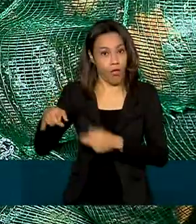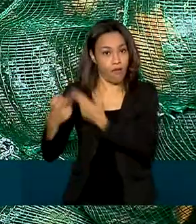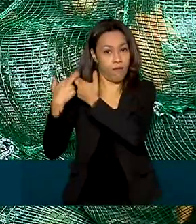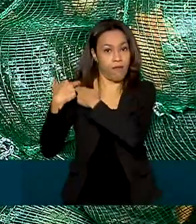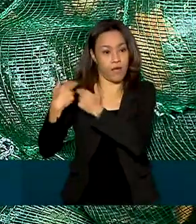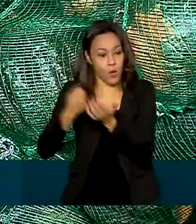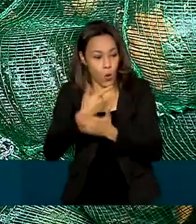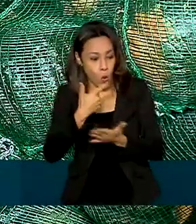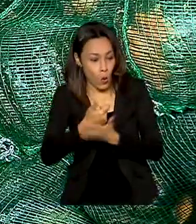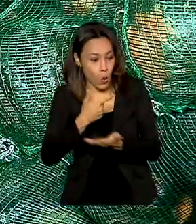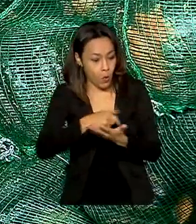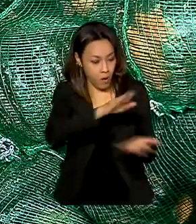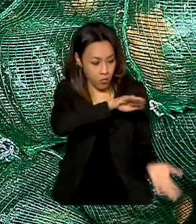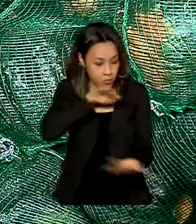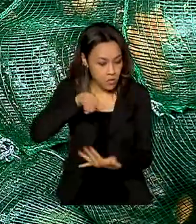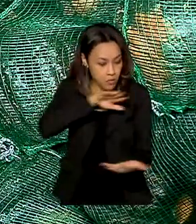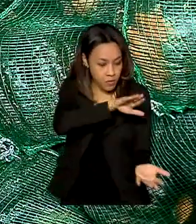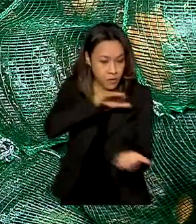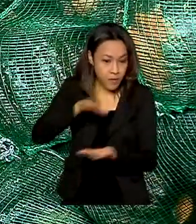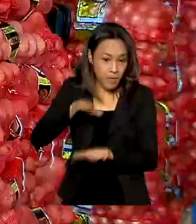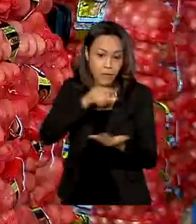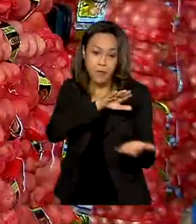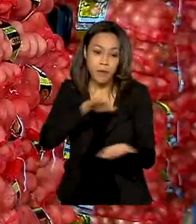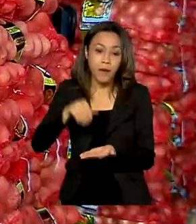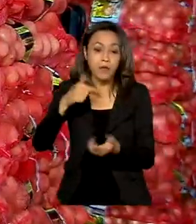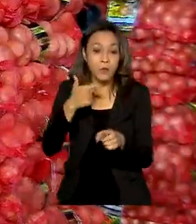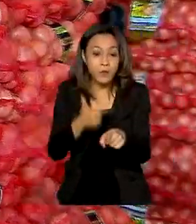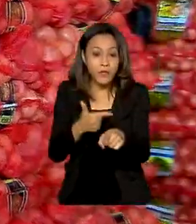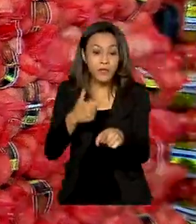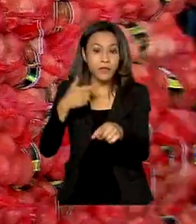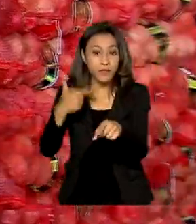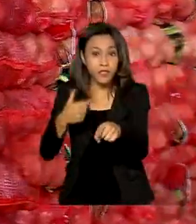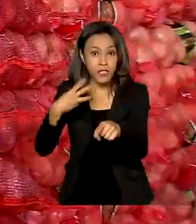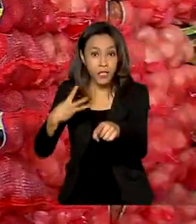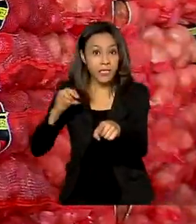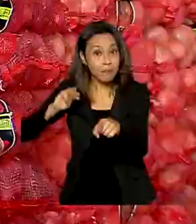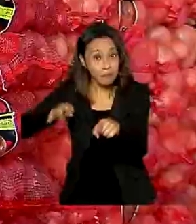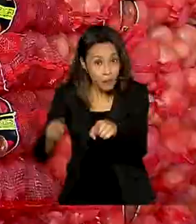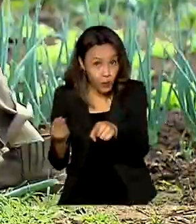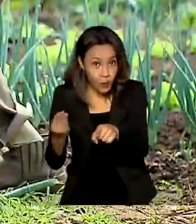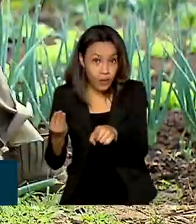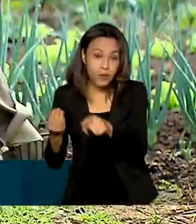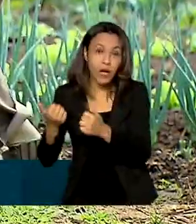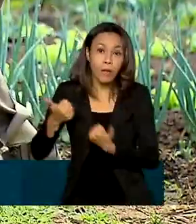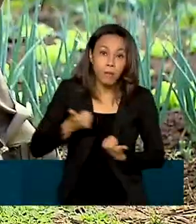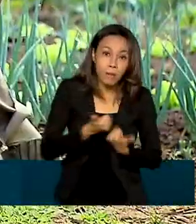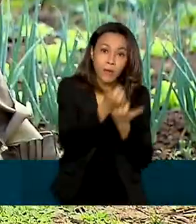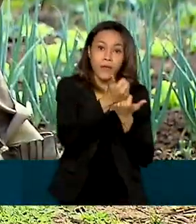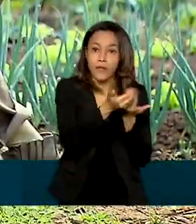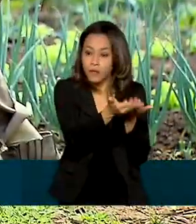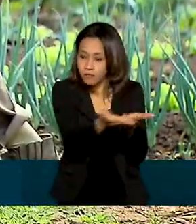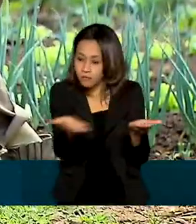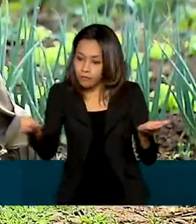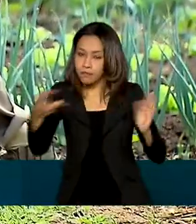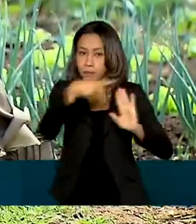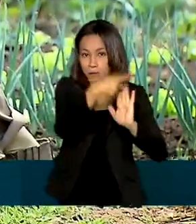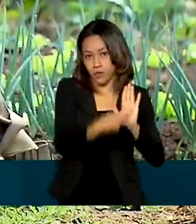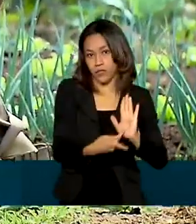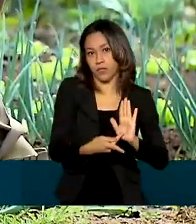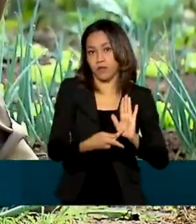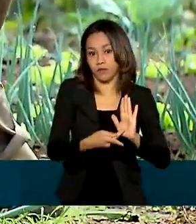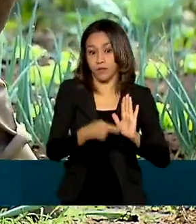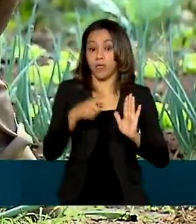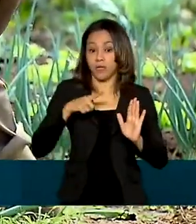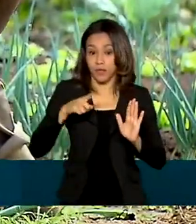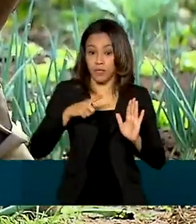investiu R 223 milhões em mais de 1.700 projetos, garantindo uma renda média de R$ 7